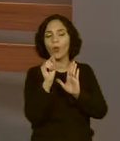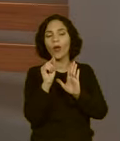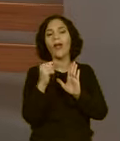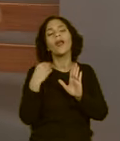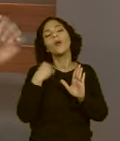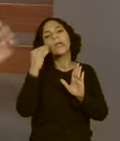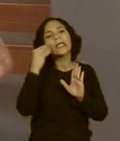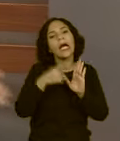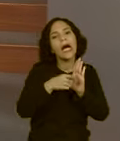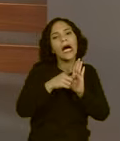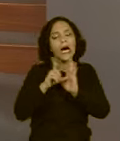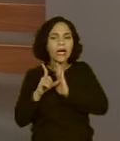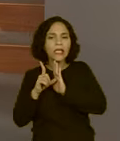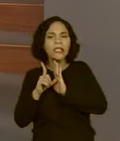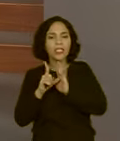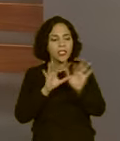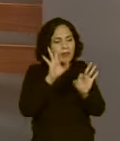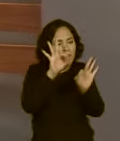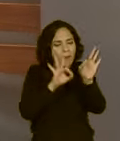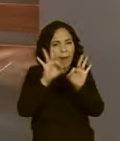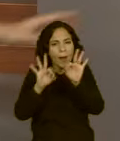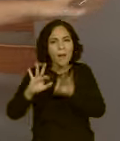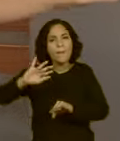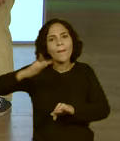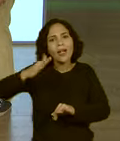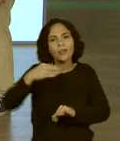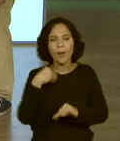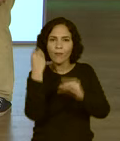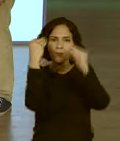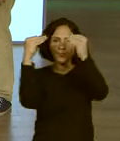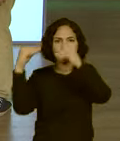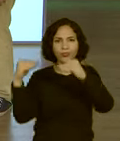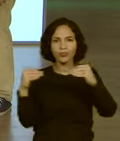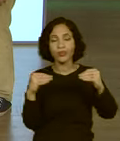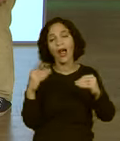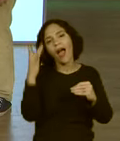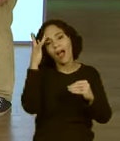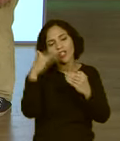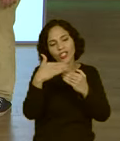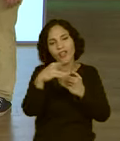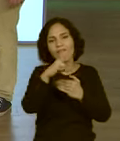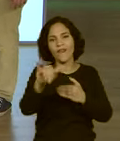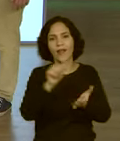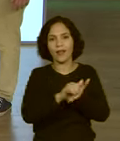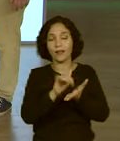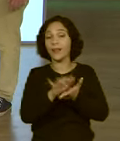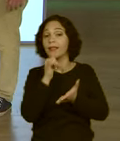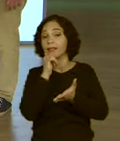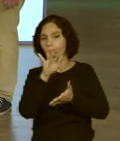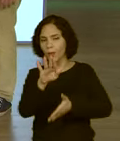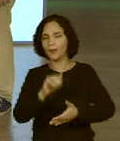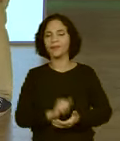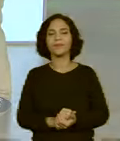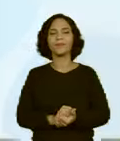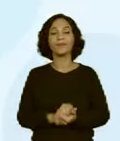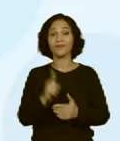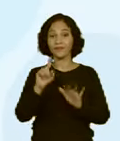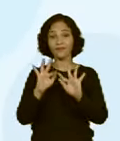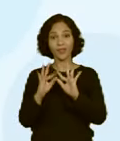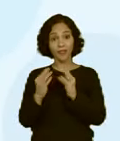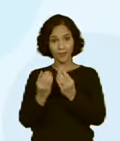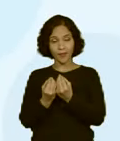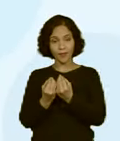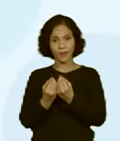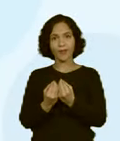previsão de gastos. O que é isso? Olha aqui, vamos olhar para uma família que teve. Durante um